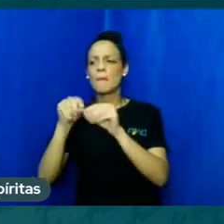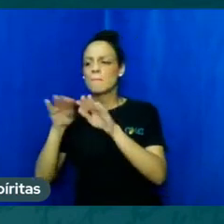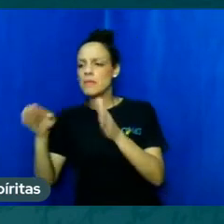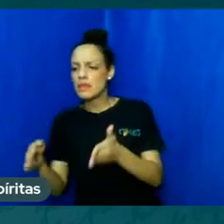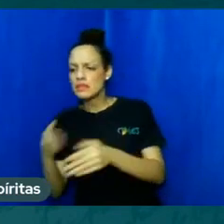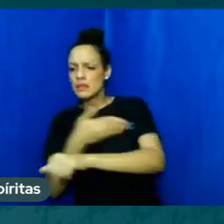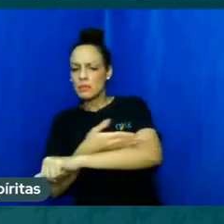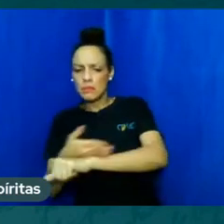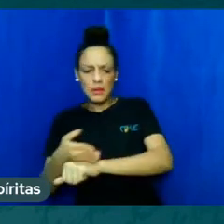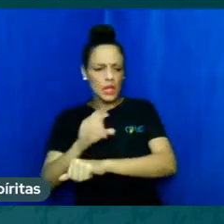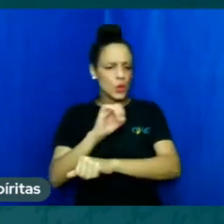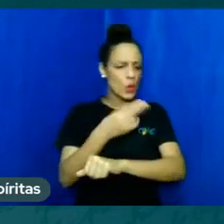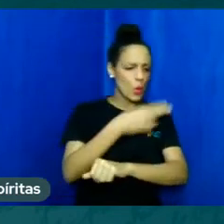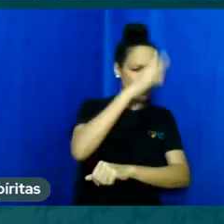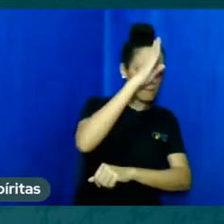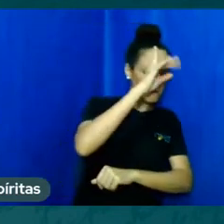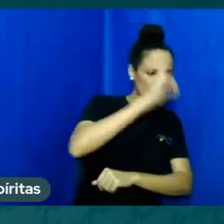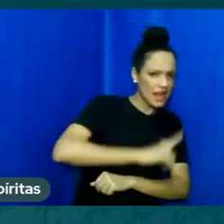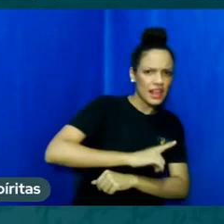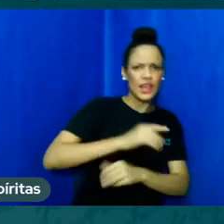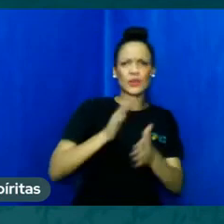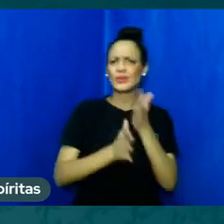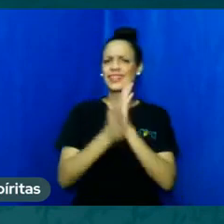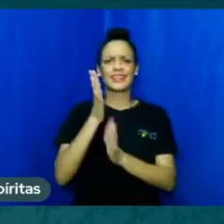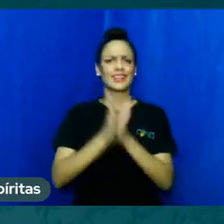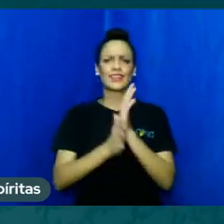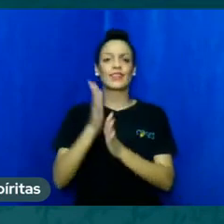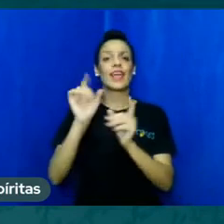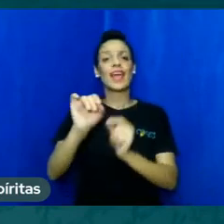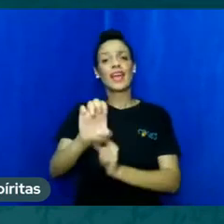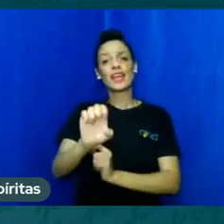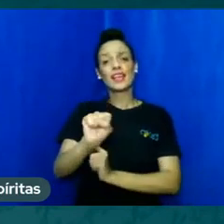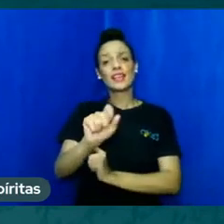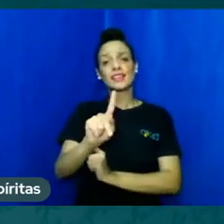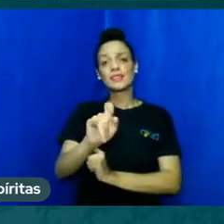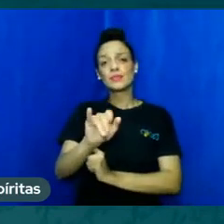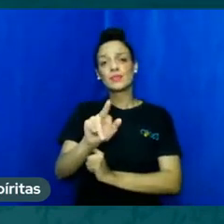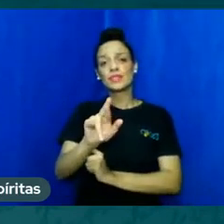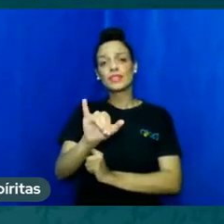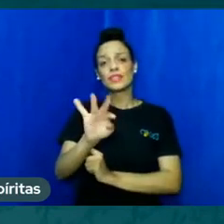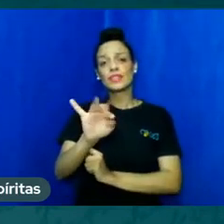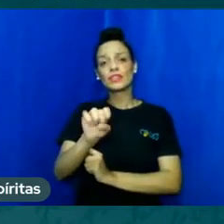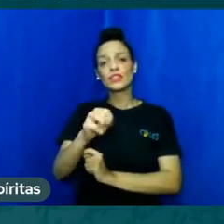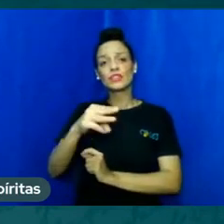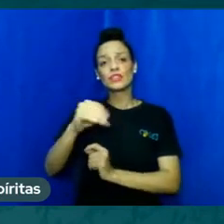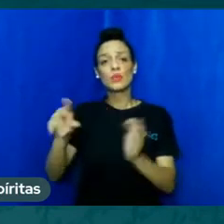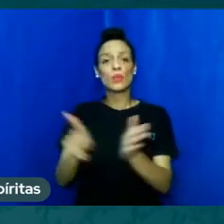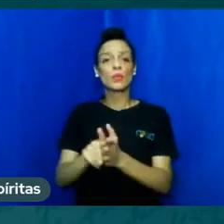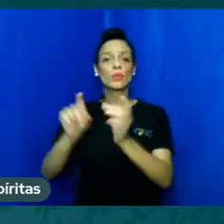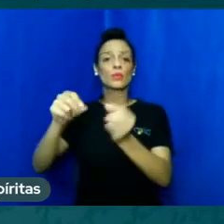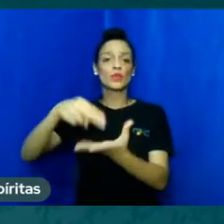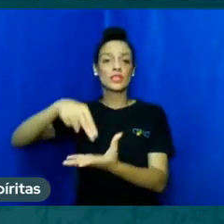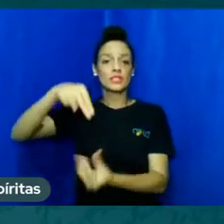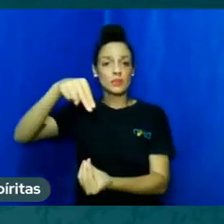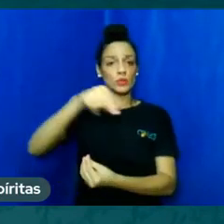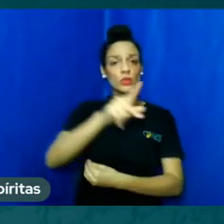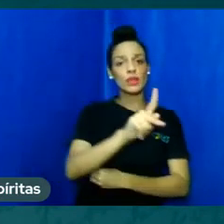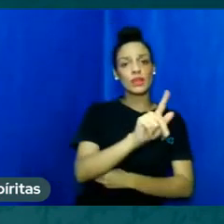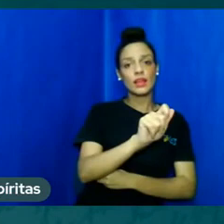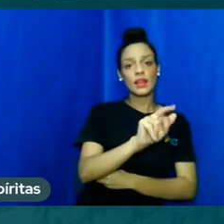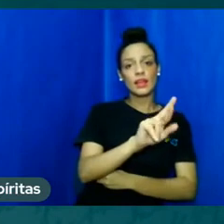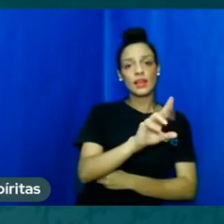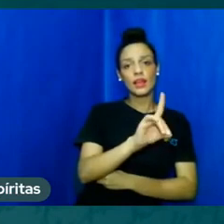espiritismo próprio do espírito dos espíritos e kardecismo seria próprio de kardec por isso que vem o sufixo